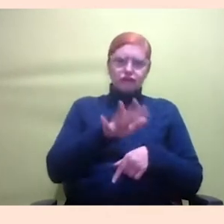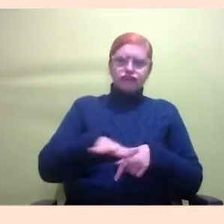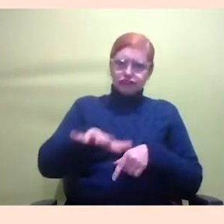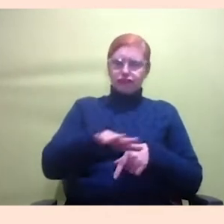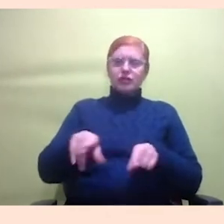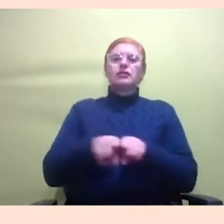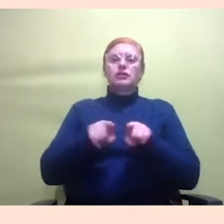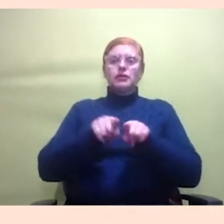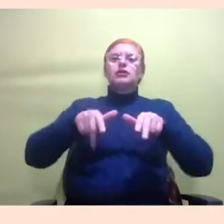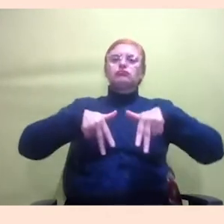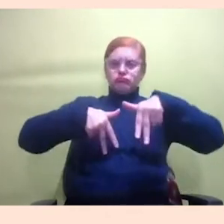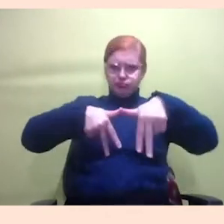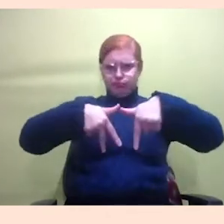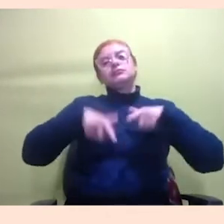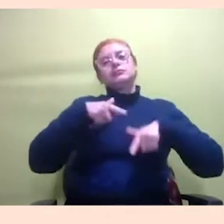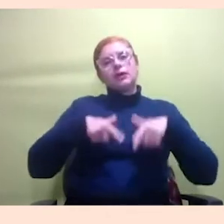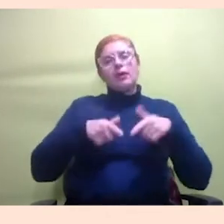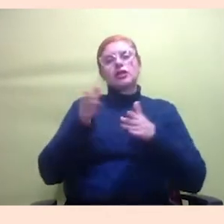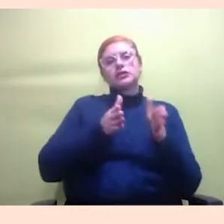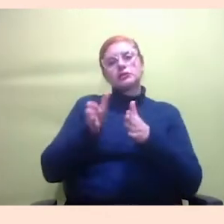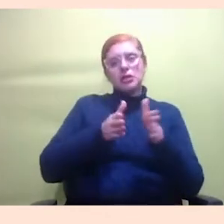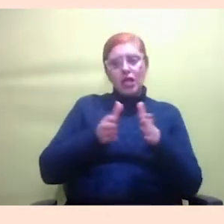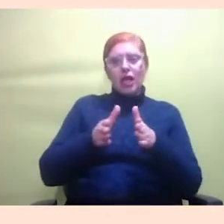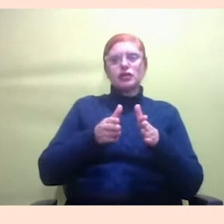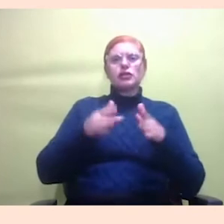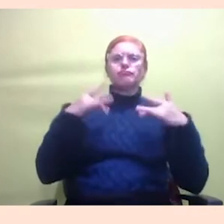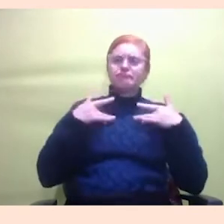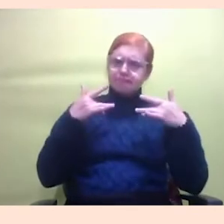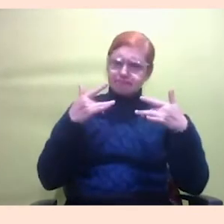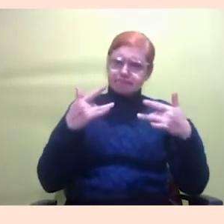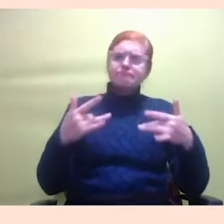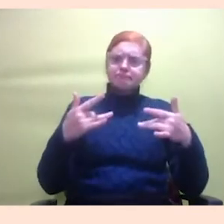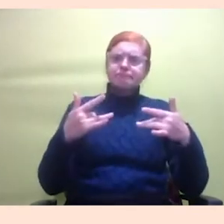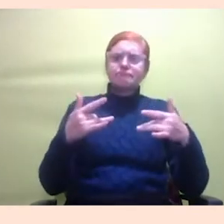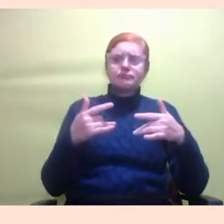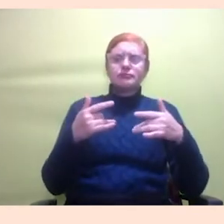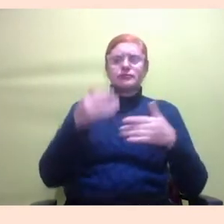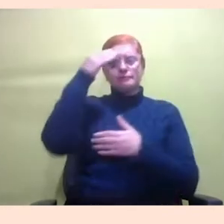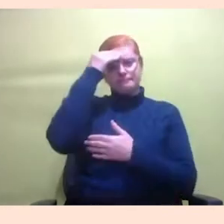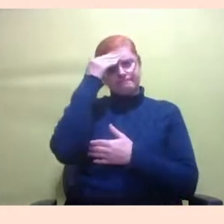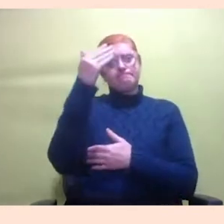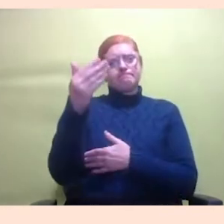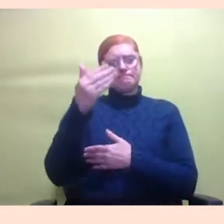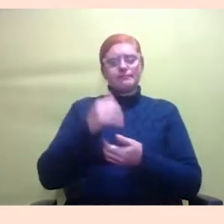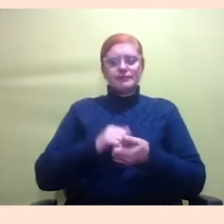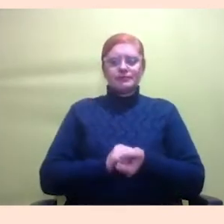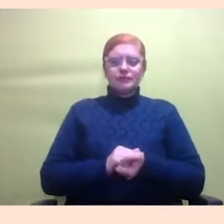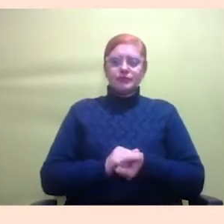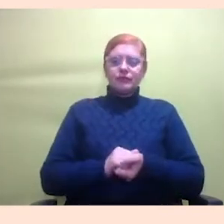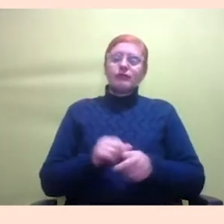trabalhando com muito afinco. Então, a gente só tem a agradecer. E eu queria